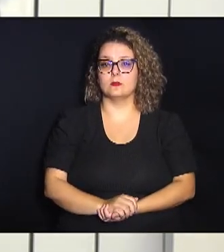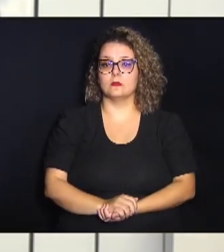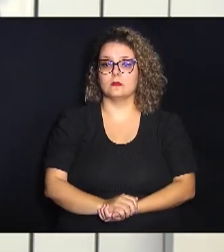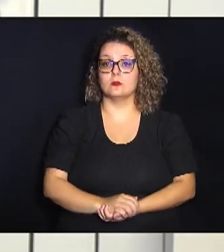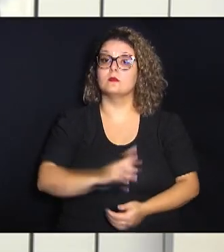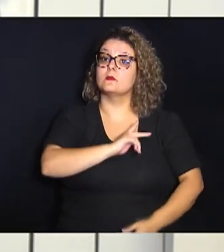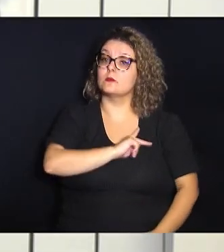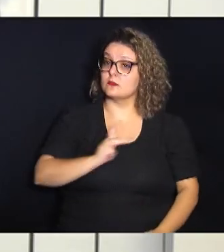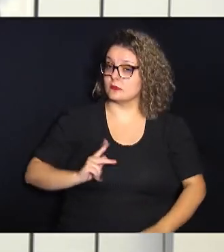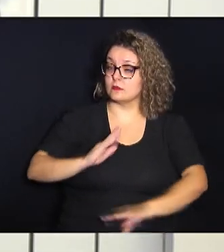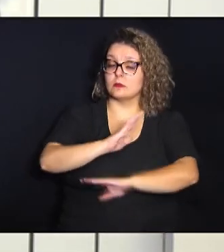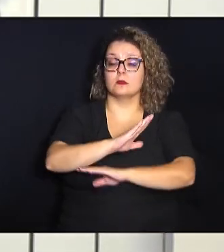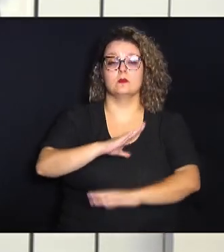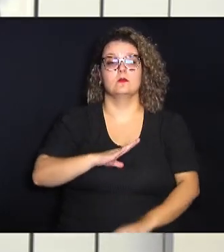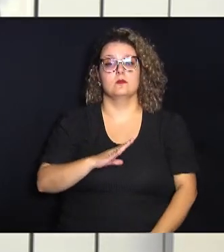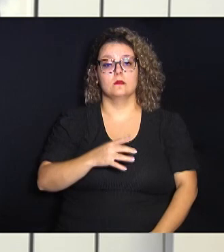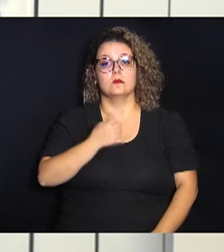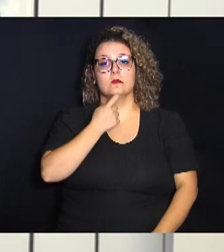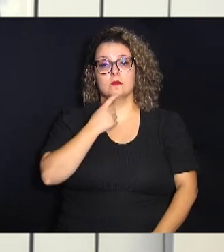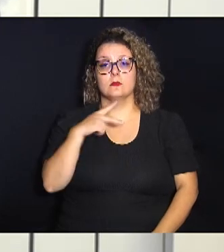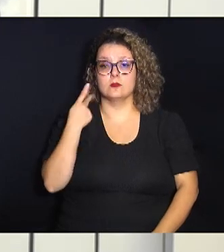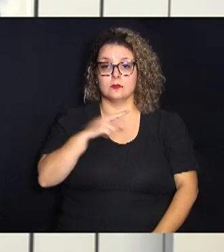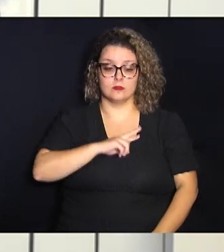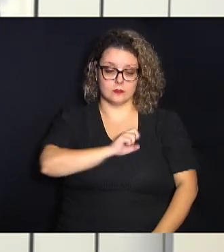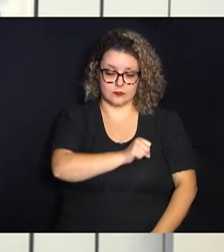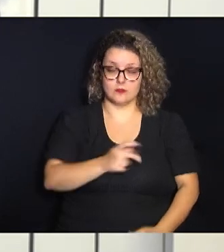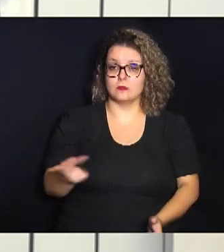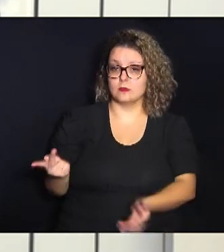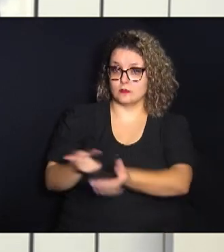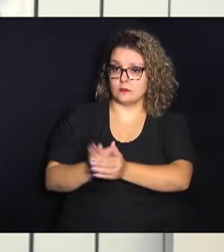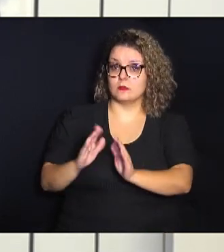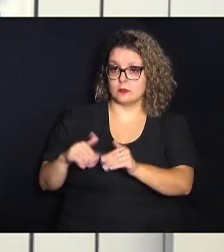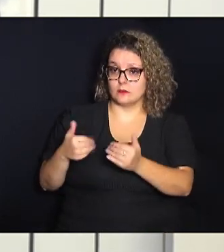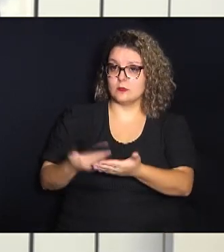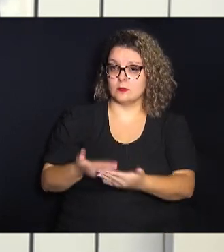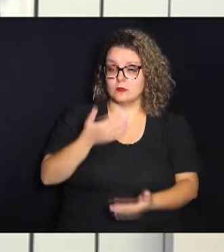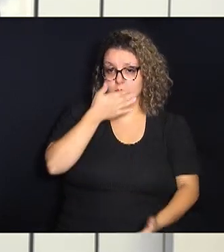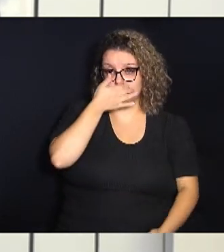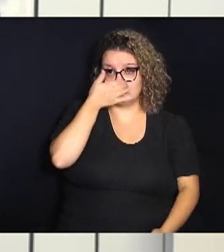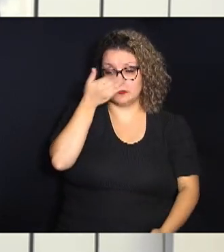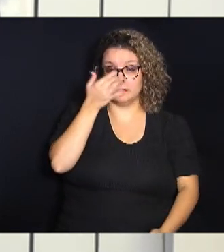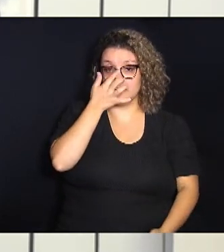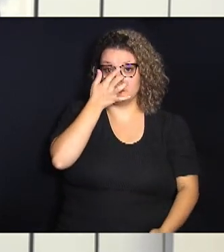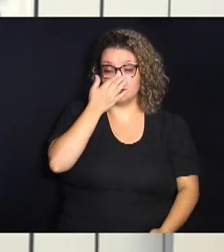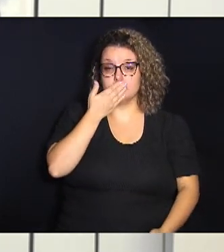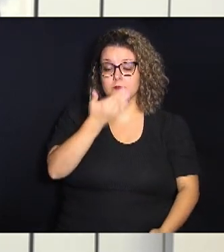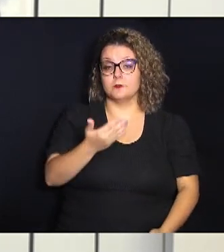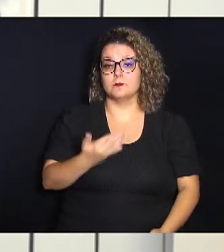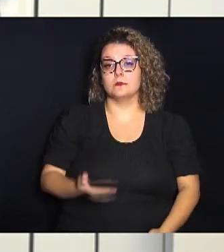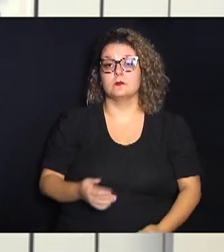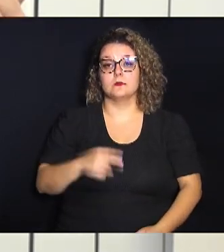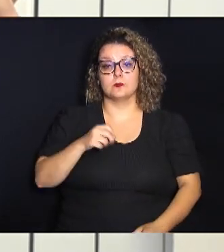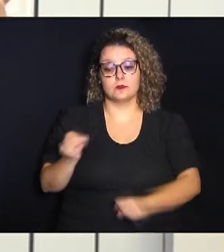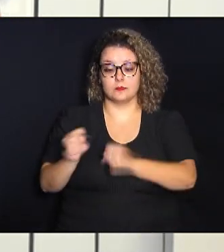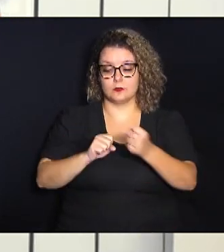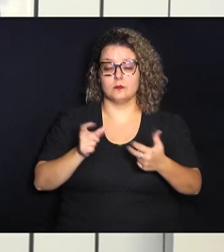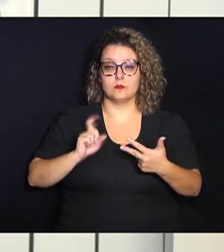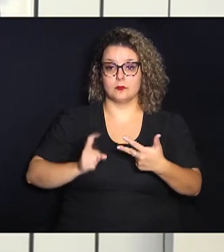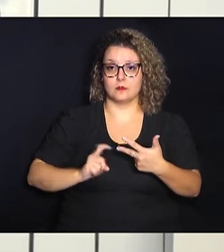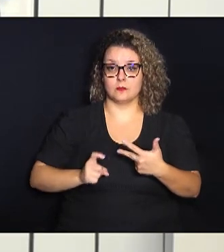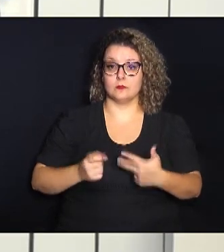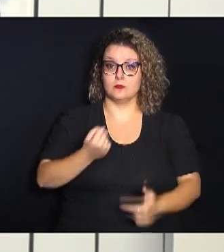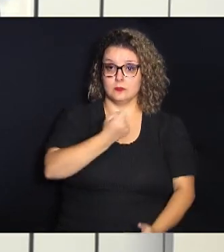da Câmara o vereador Luiz Rossini protocolou um requerimento para solicitar ao Poder Executivo números